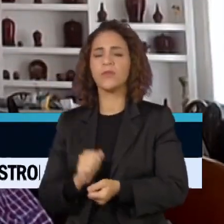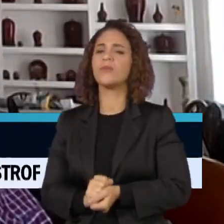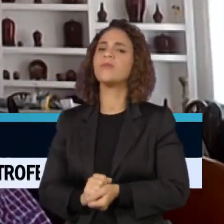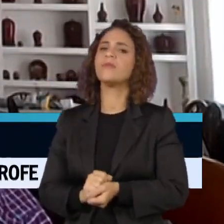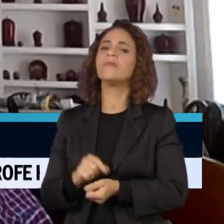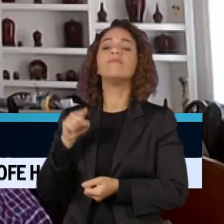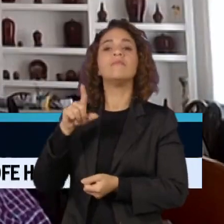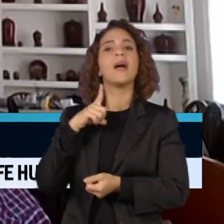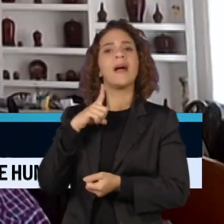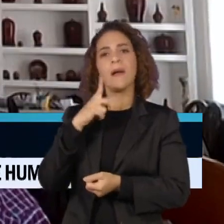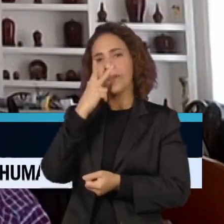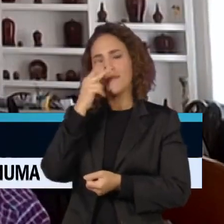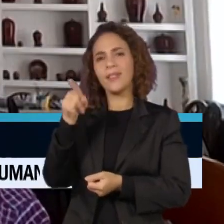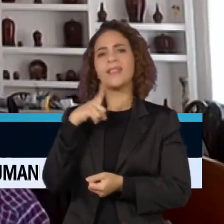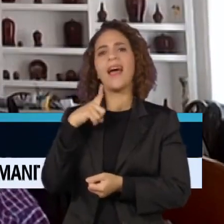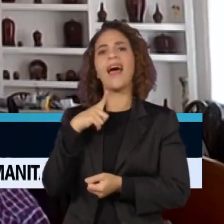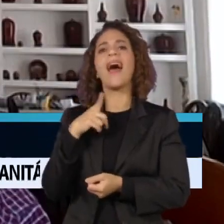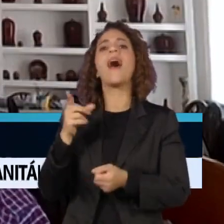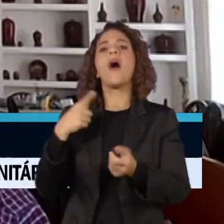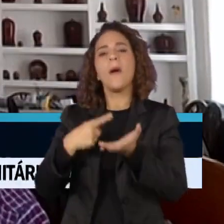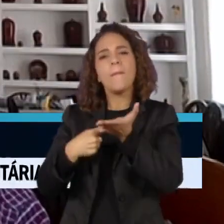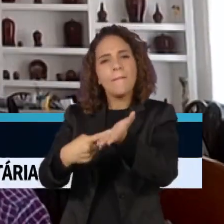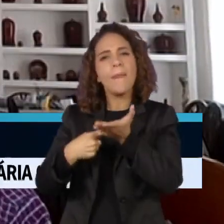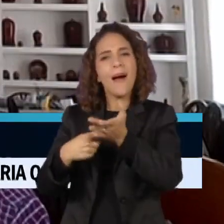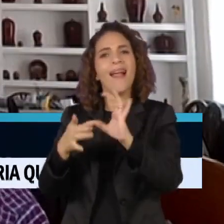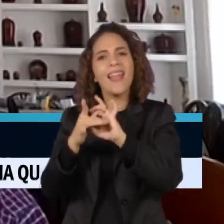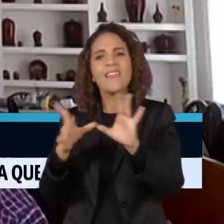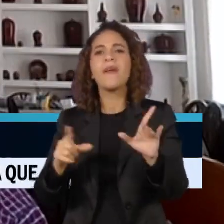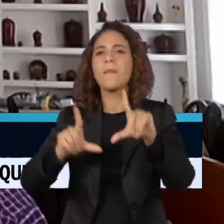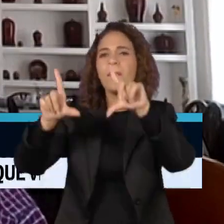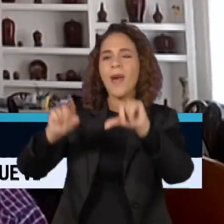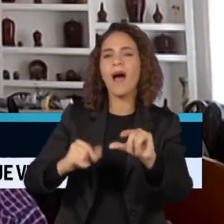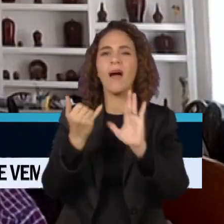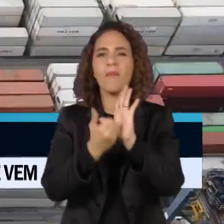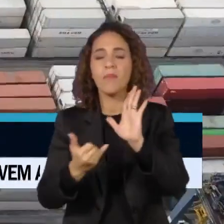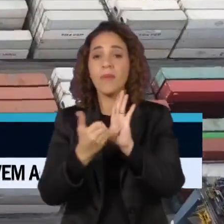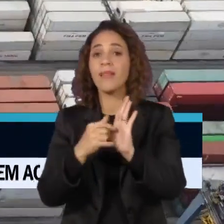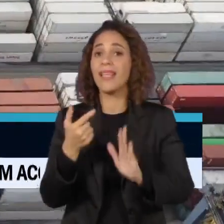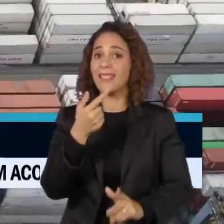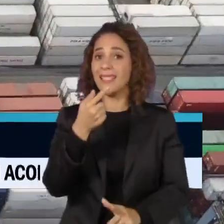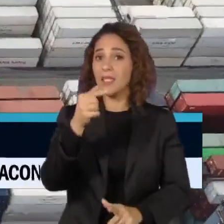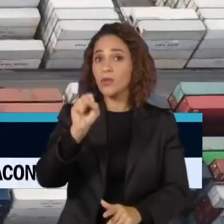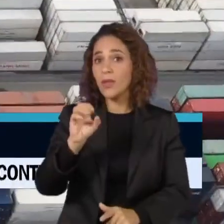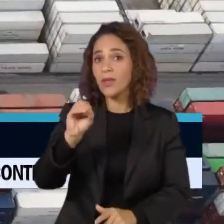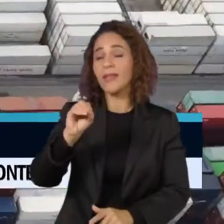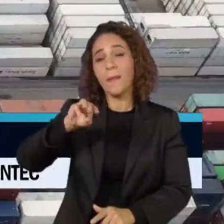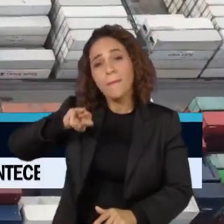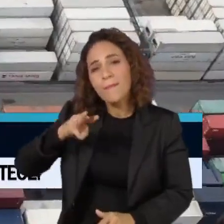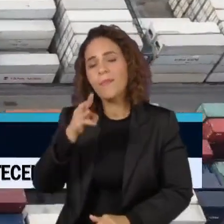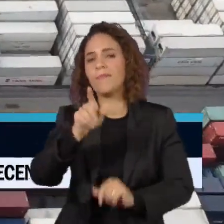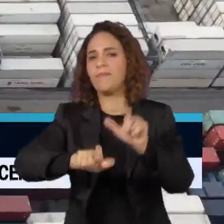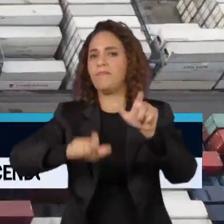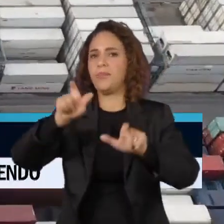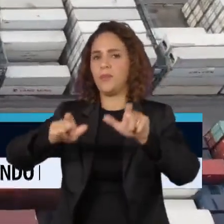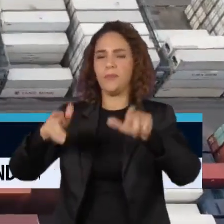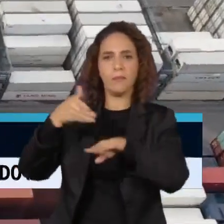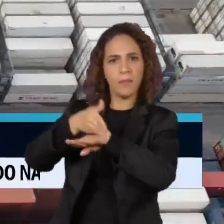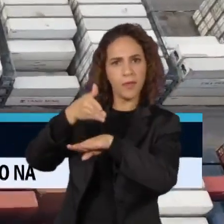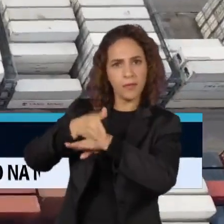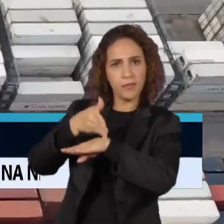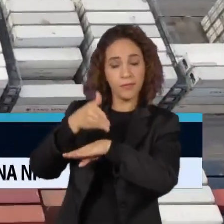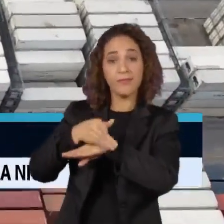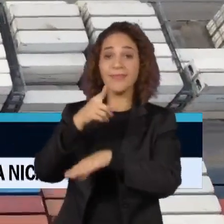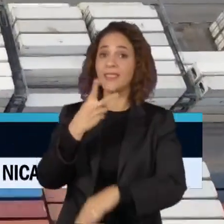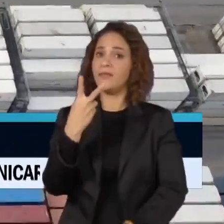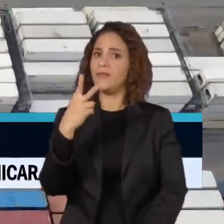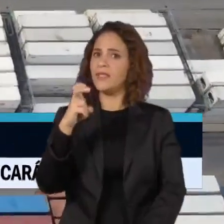maior acordo de livre comércio do mundo, envolvendo 780 milhões de pessoas e 25%,